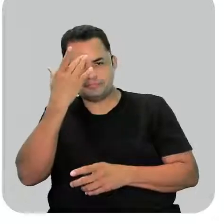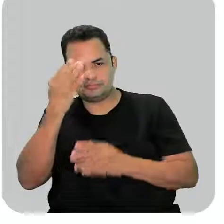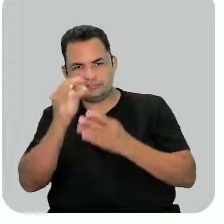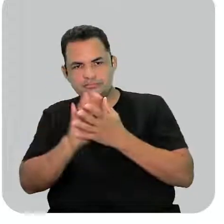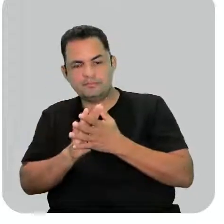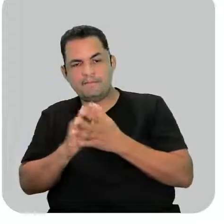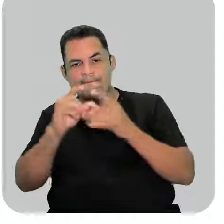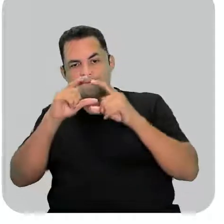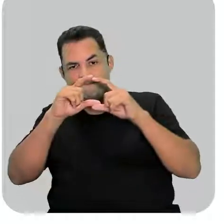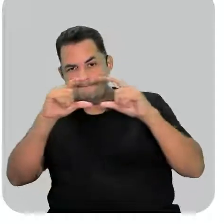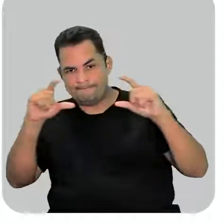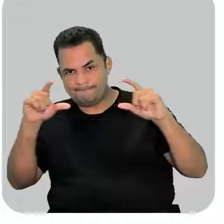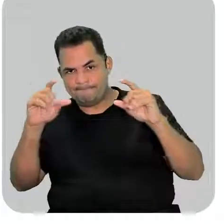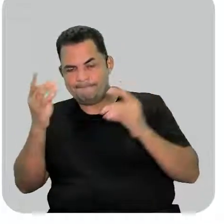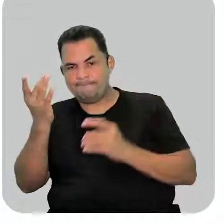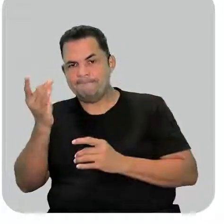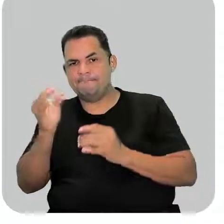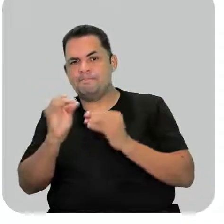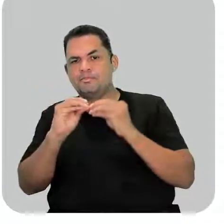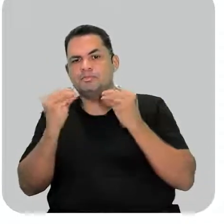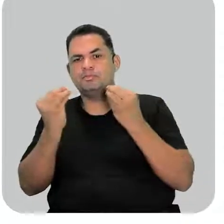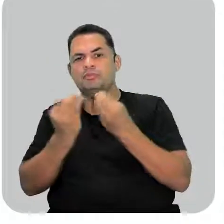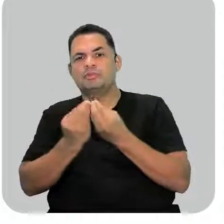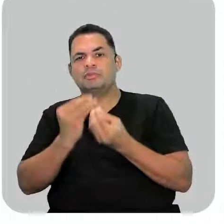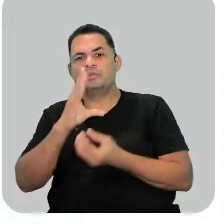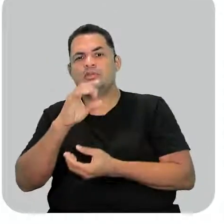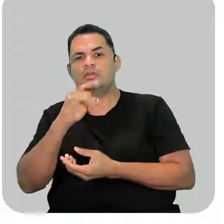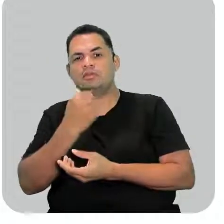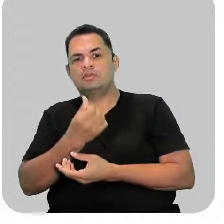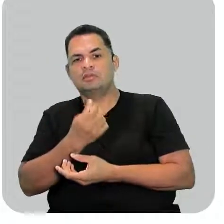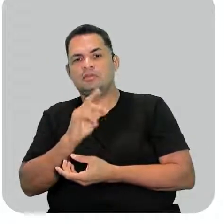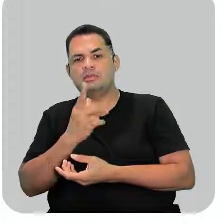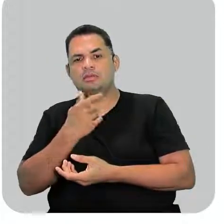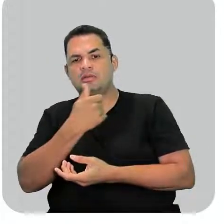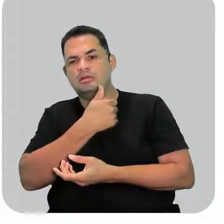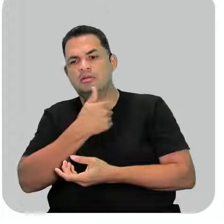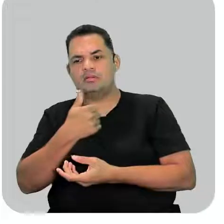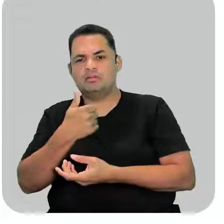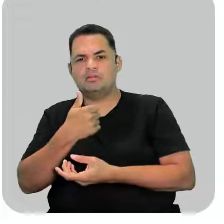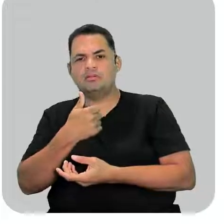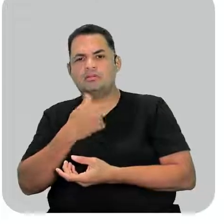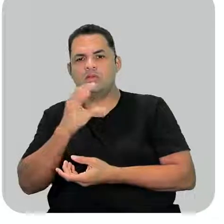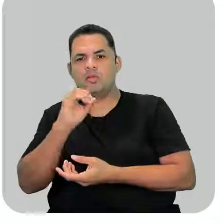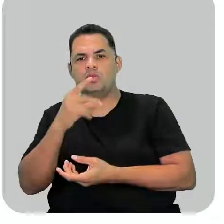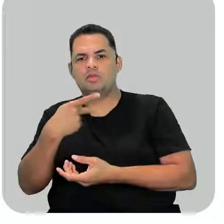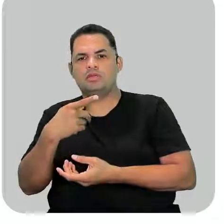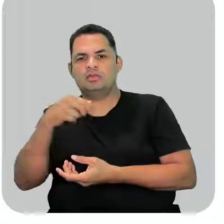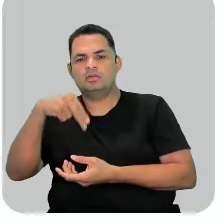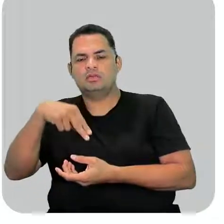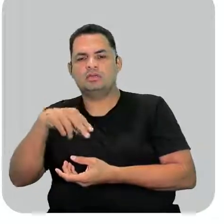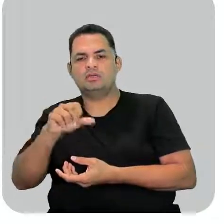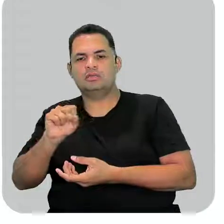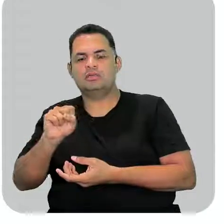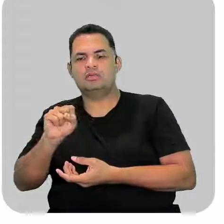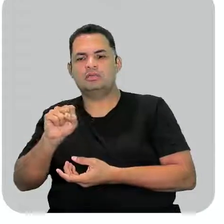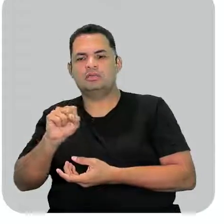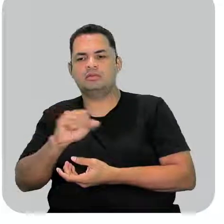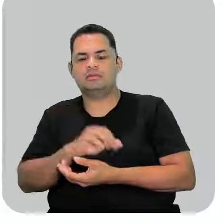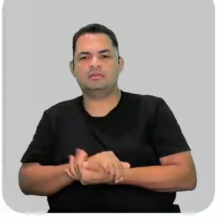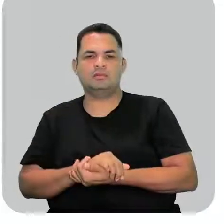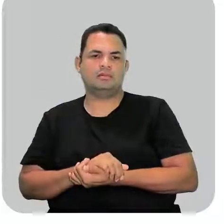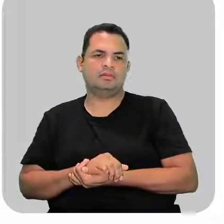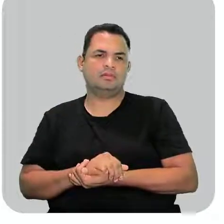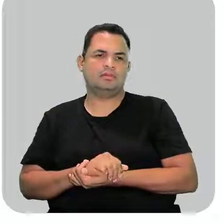fórmula molecular? C6, H11, O3, NS?